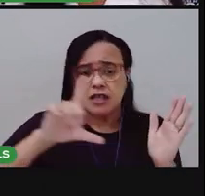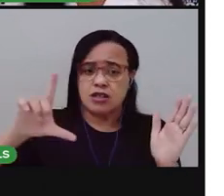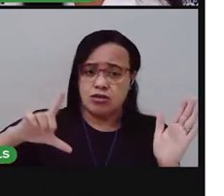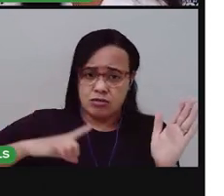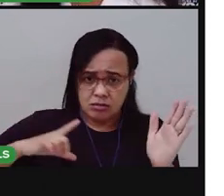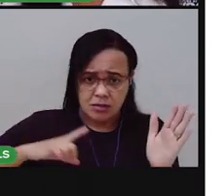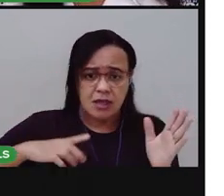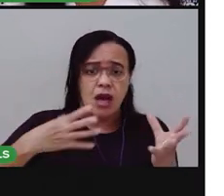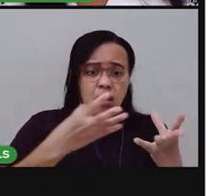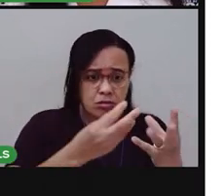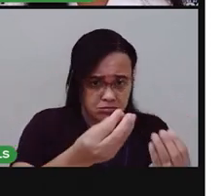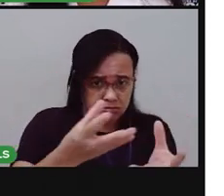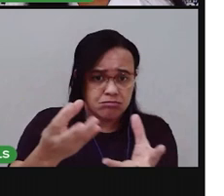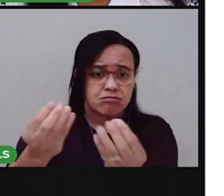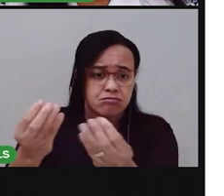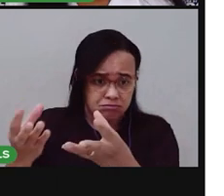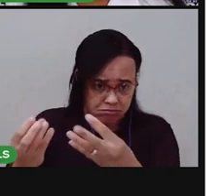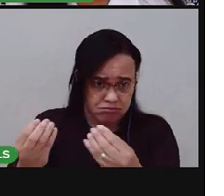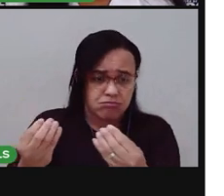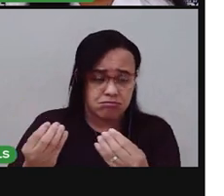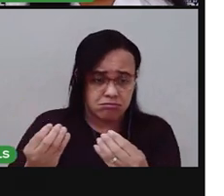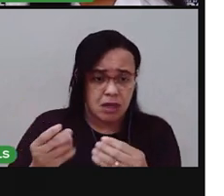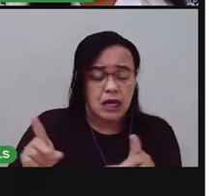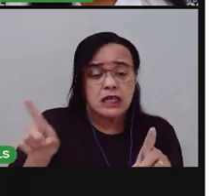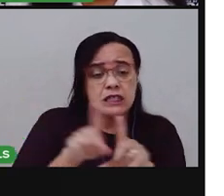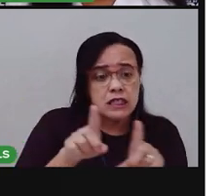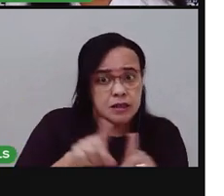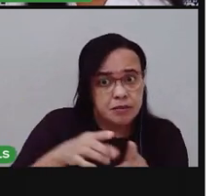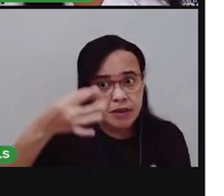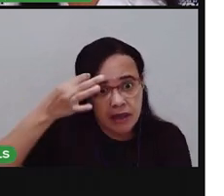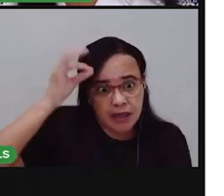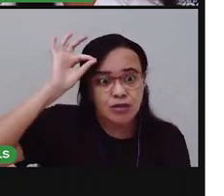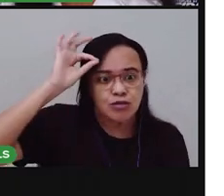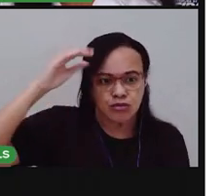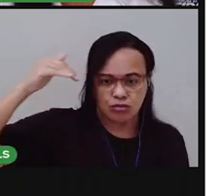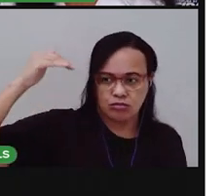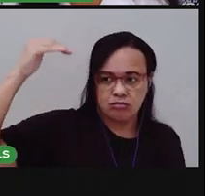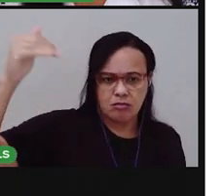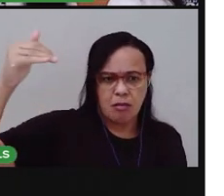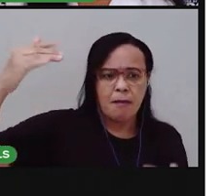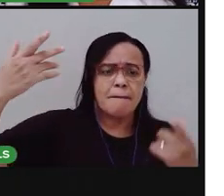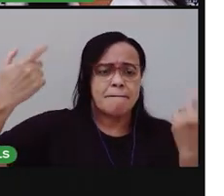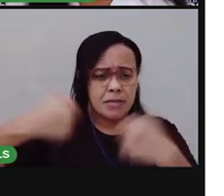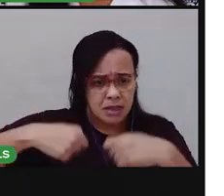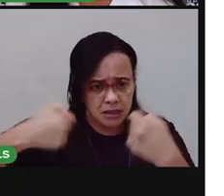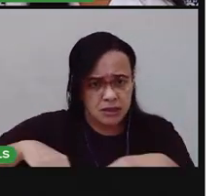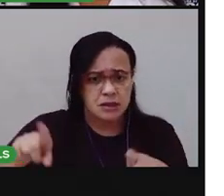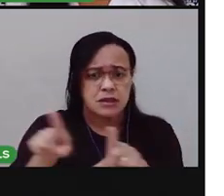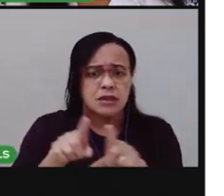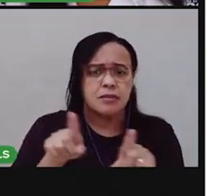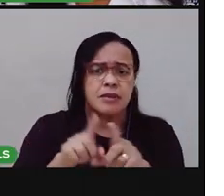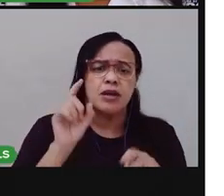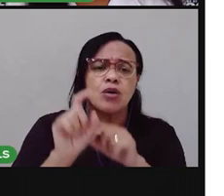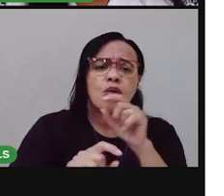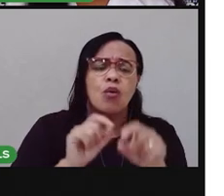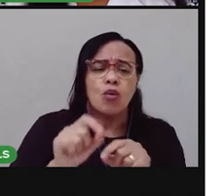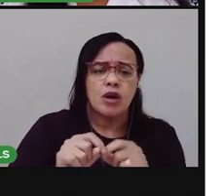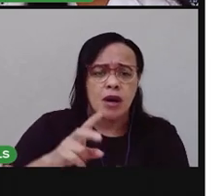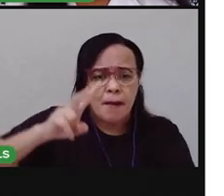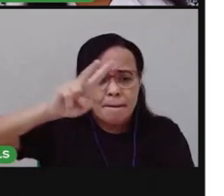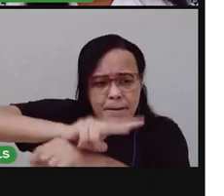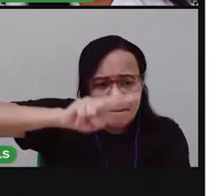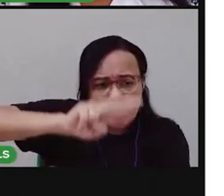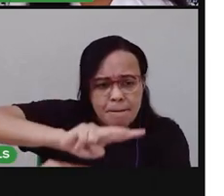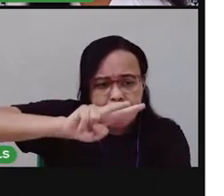Alguns deveres como garantir a proteção, o cuidado, a segurança, a saúde e o bem